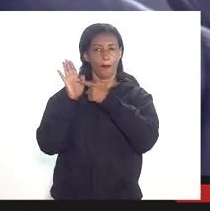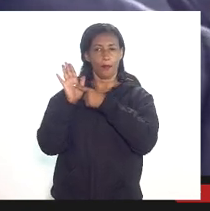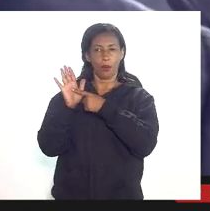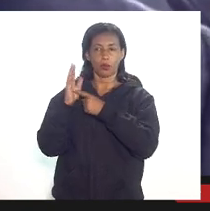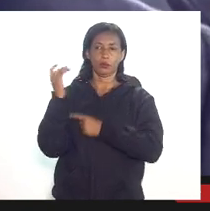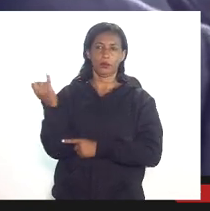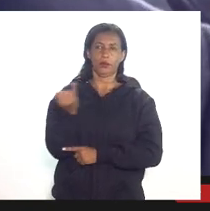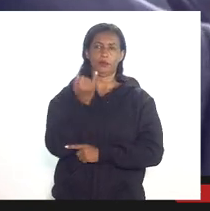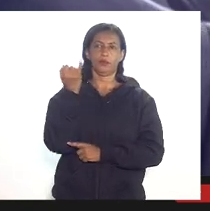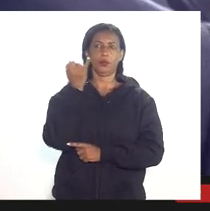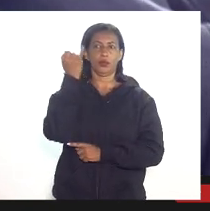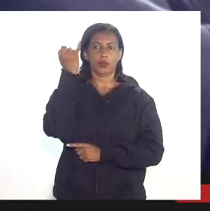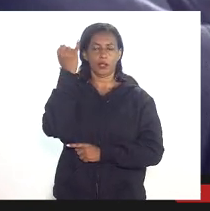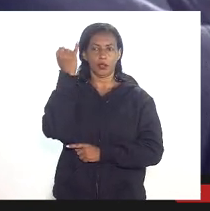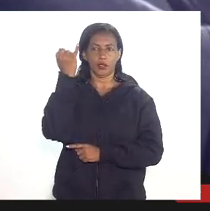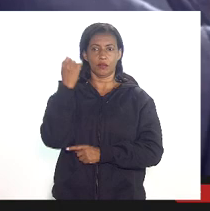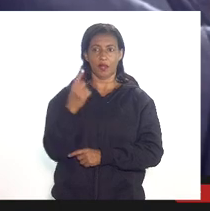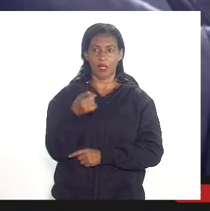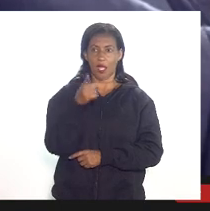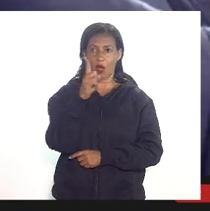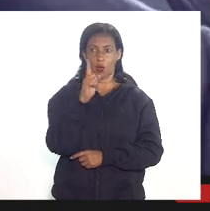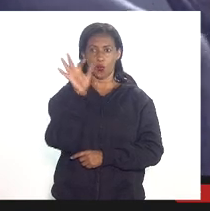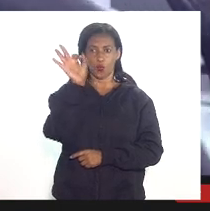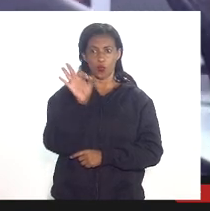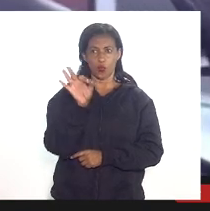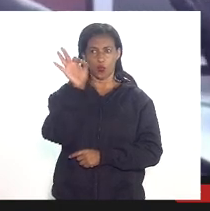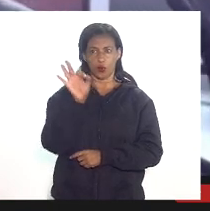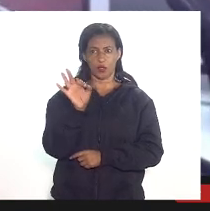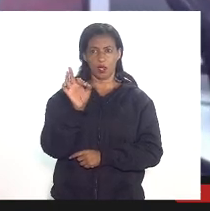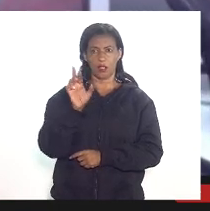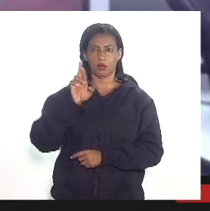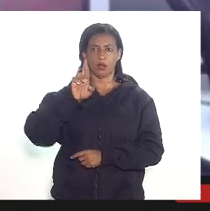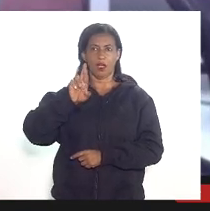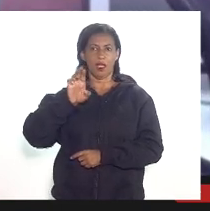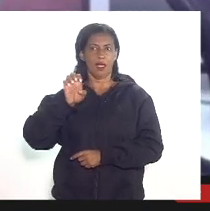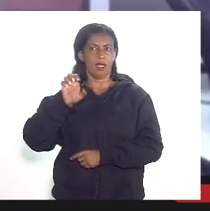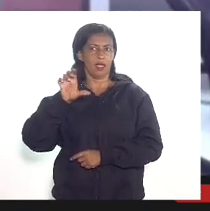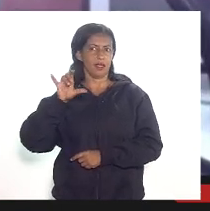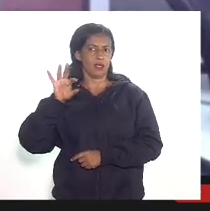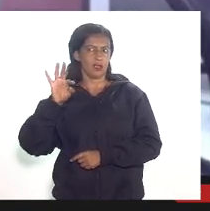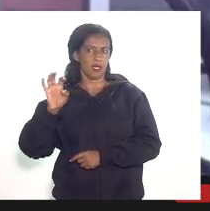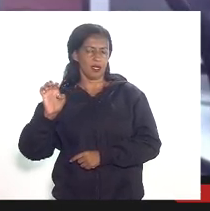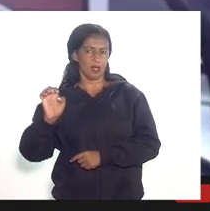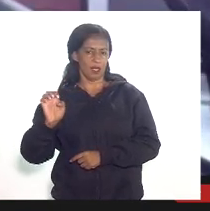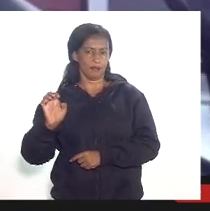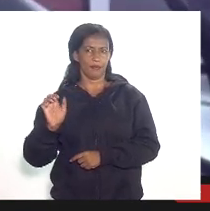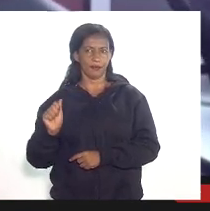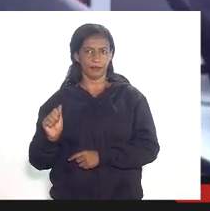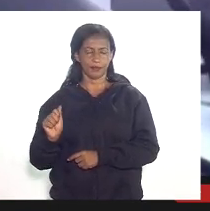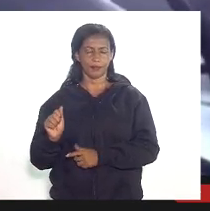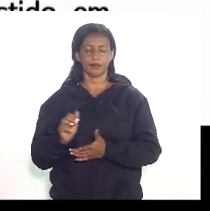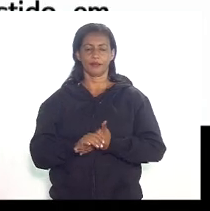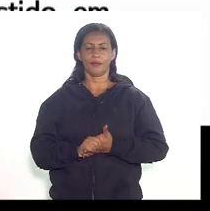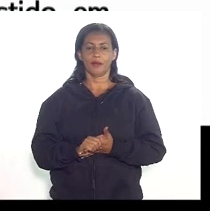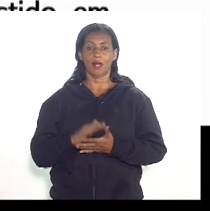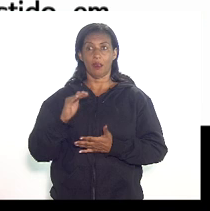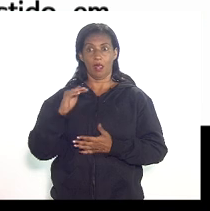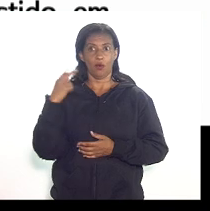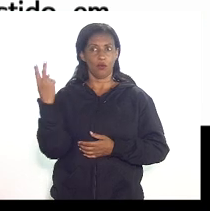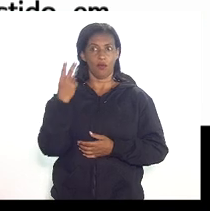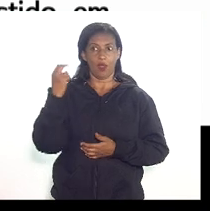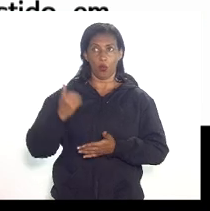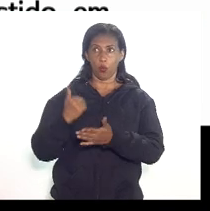importante equivale a 1% da receita bruta de produção no campo pode não parecer nada mas é valor extremamente alto